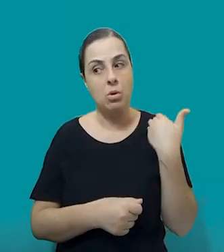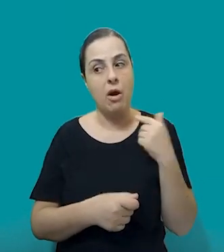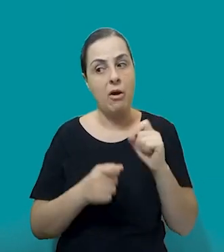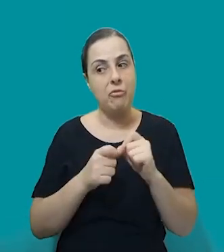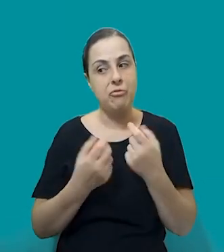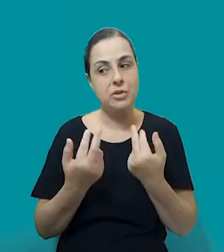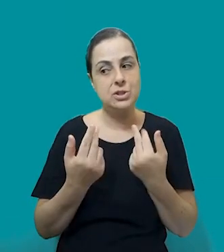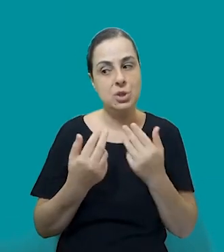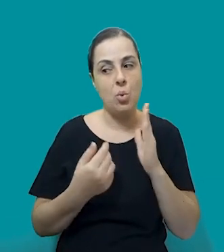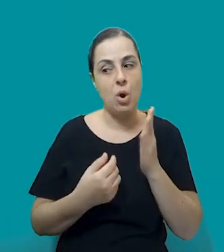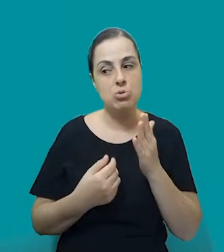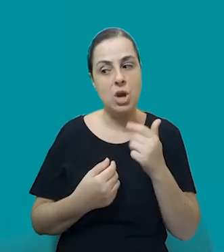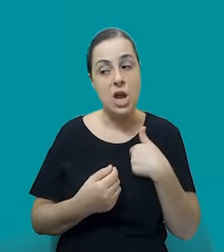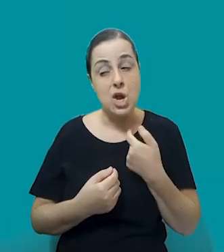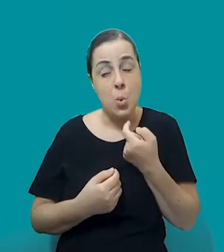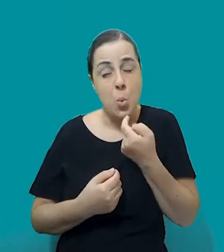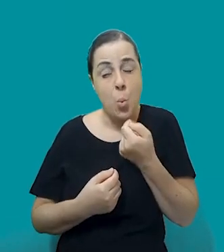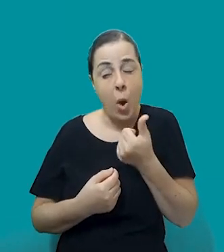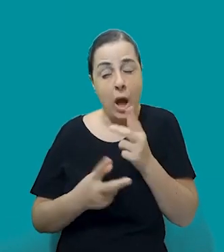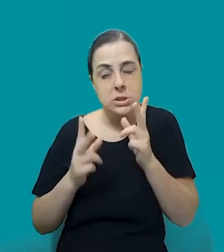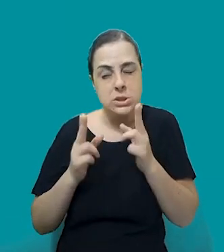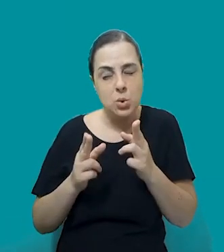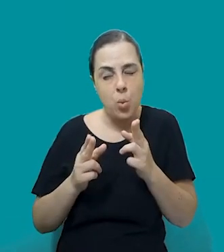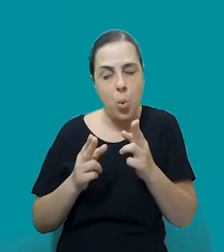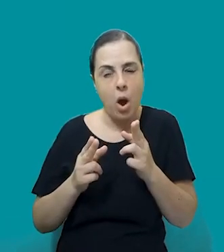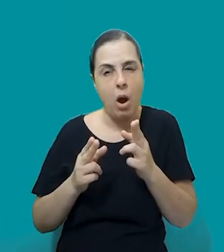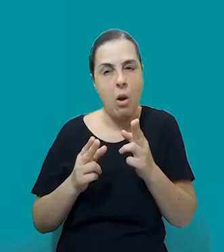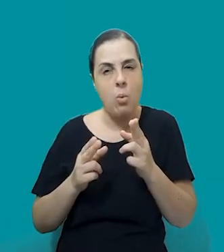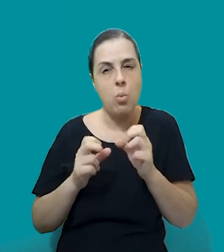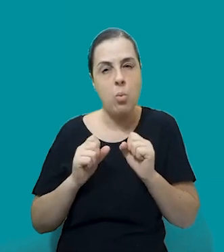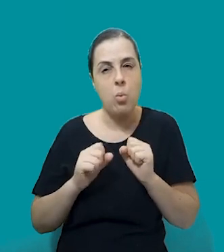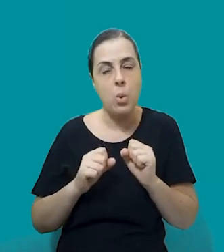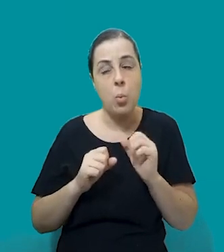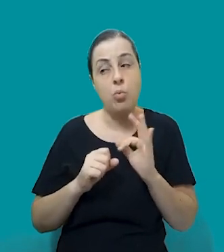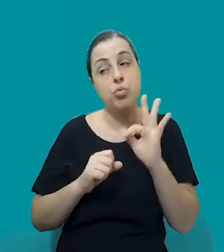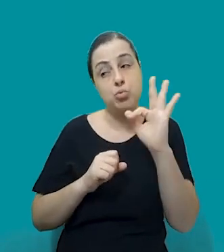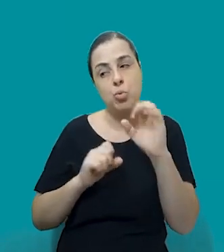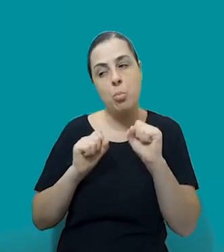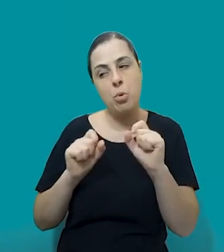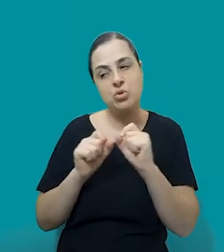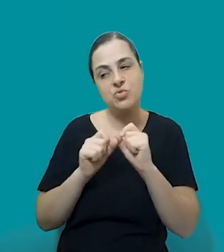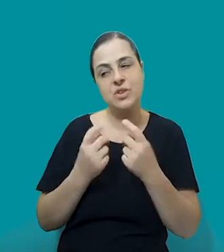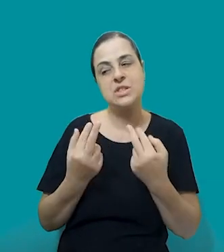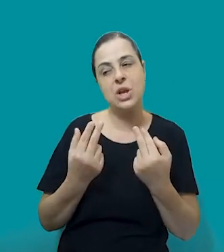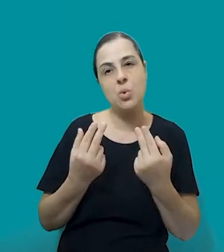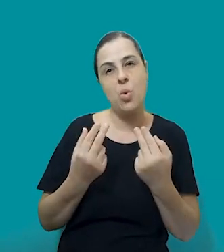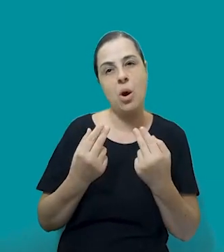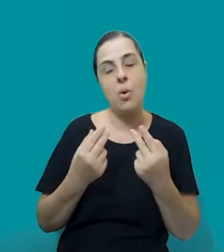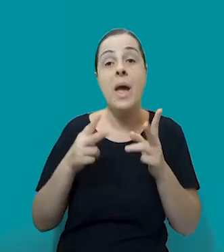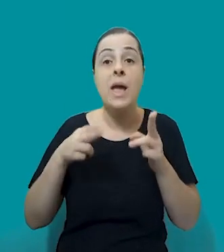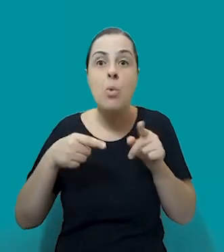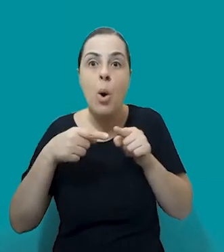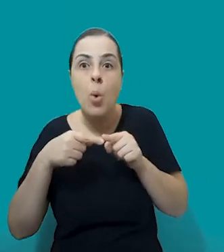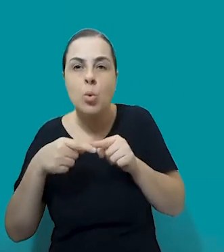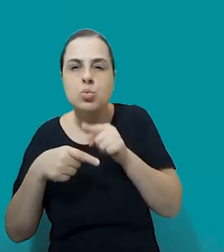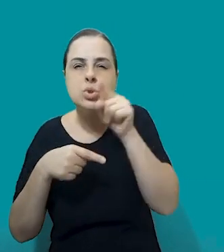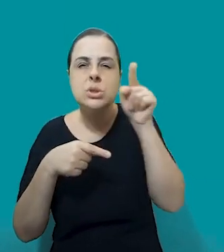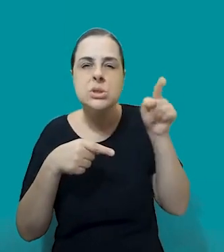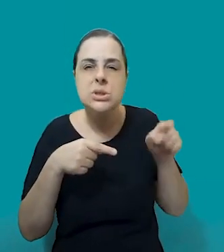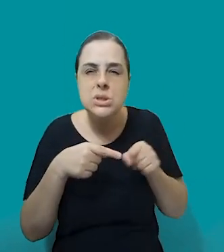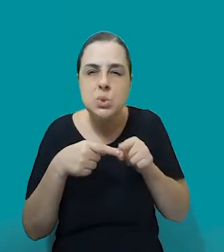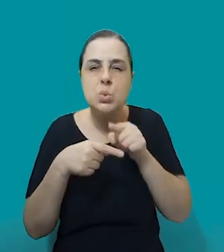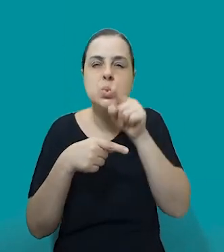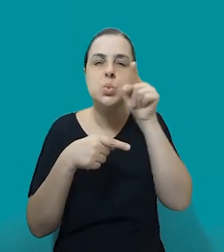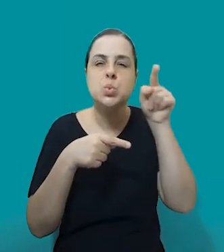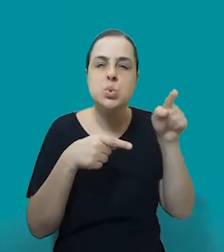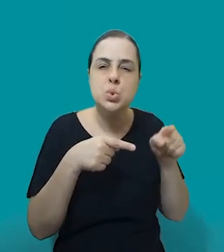tenha passado perto de fazer ou me veria numa situação fazendo. Então, acho que é esse ciclo que a gente tem que quebrar, né? E acho que,